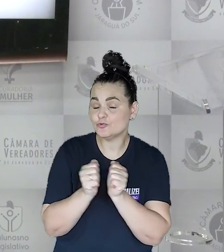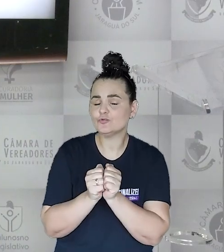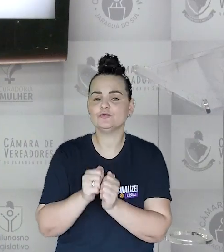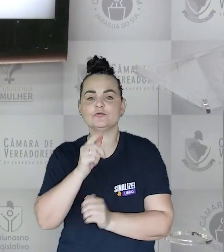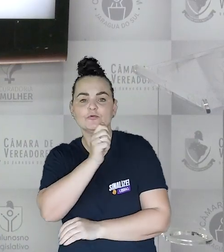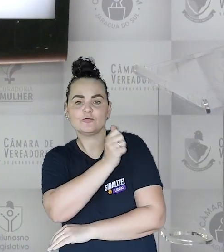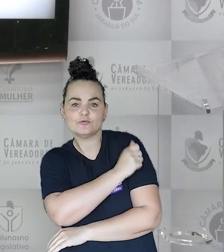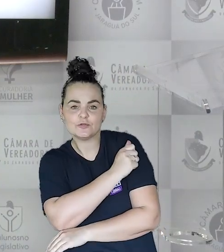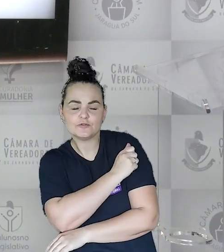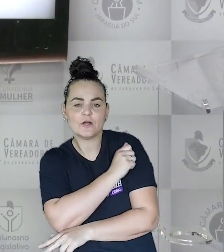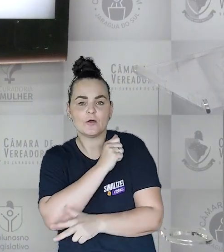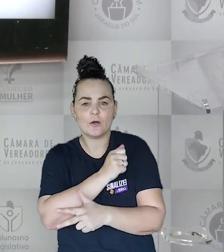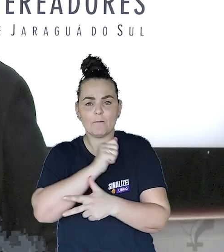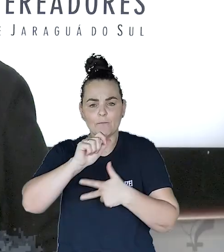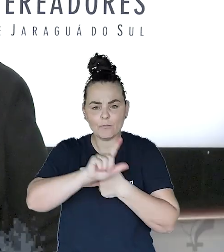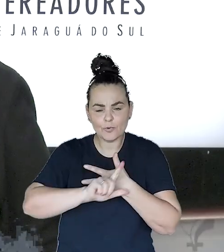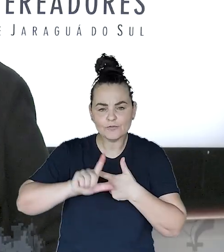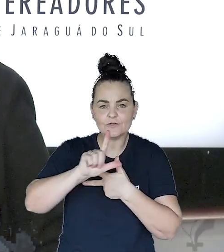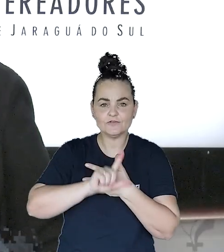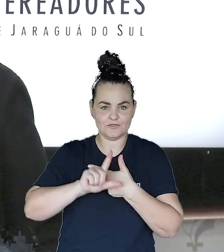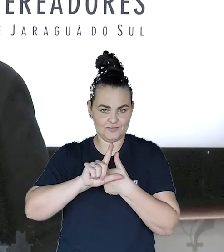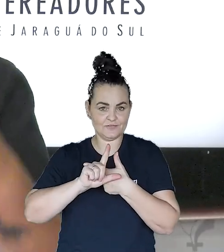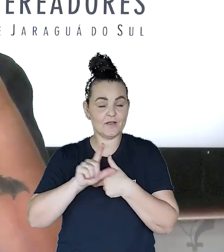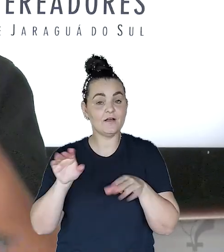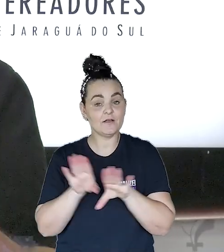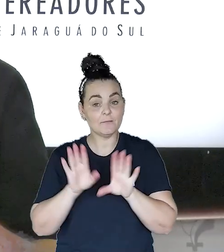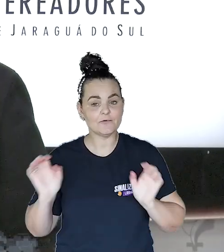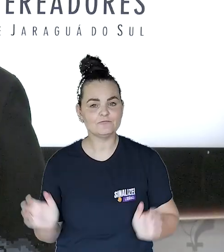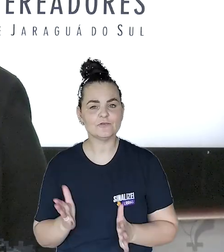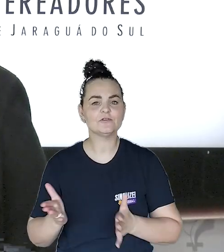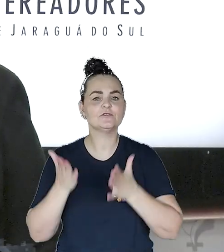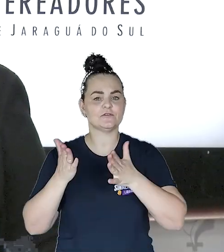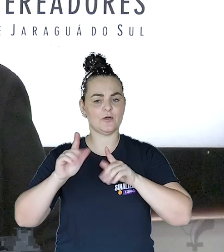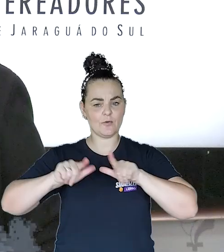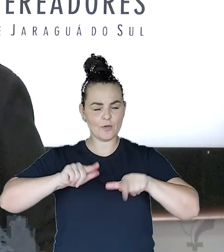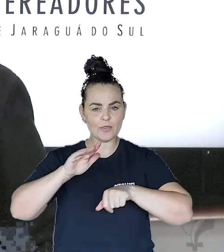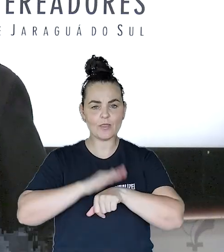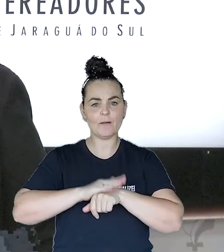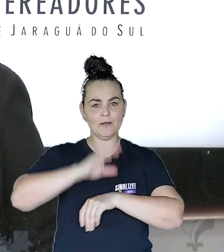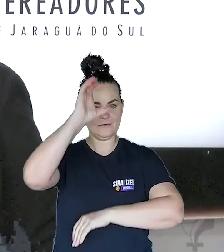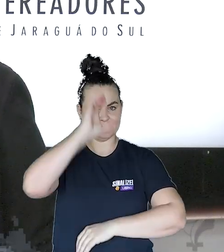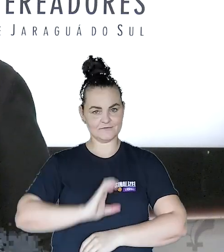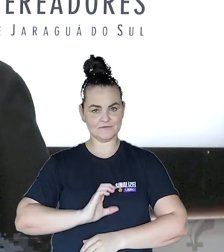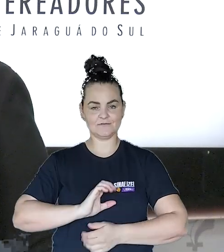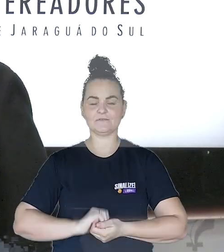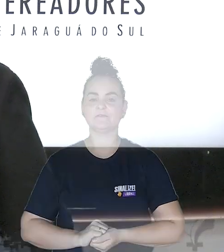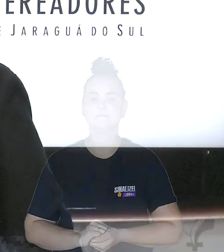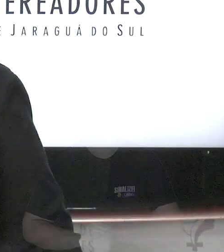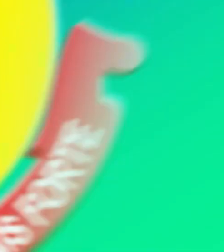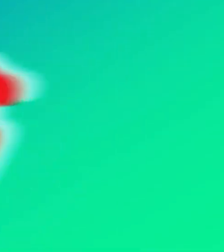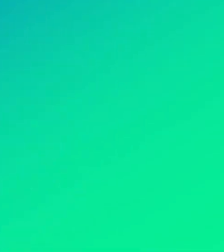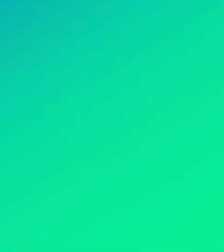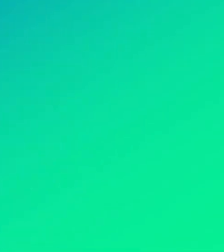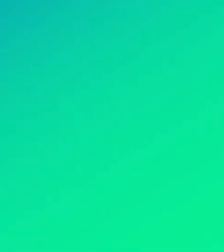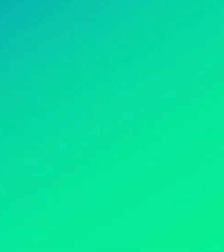entre os estudantes e o poder legislativo e incentivando o exercício da cidadania.